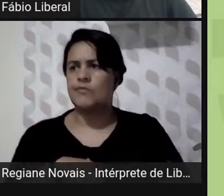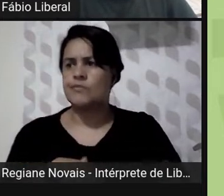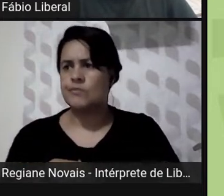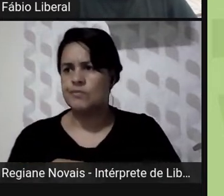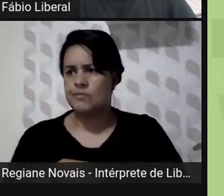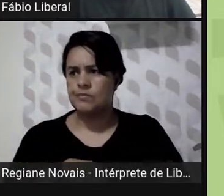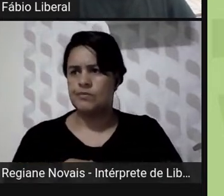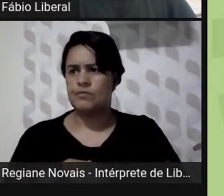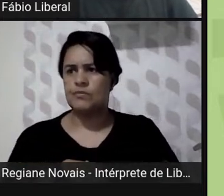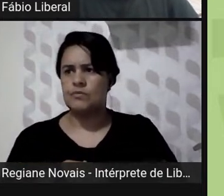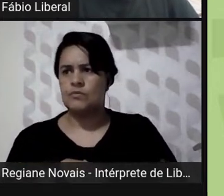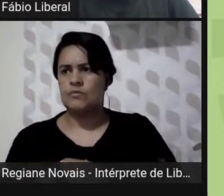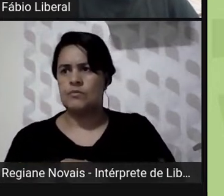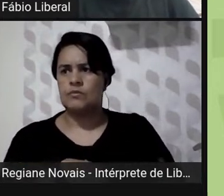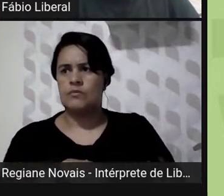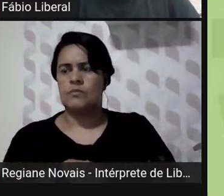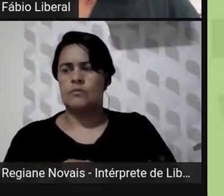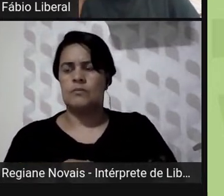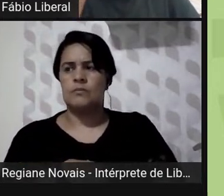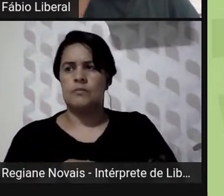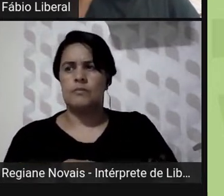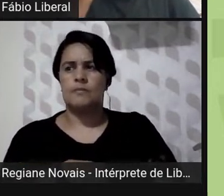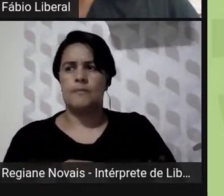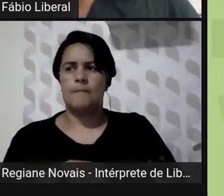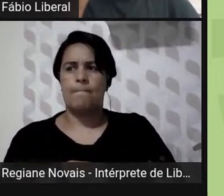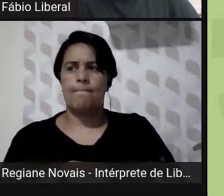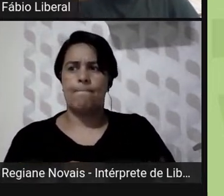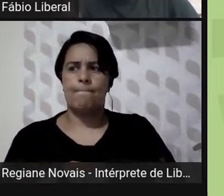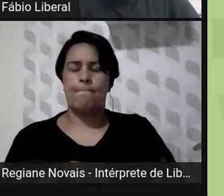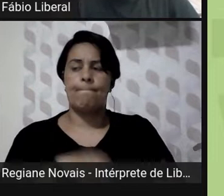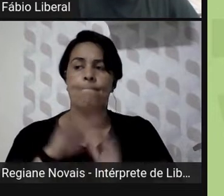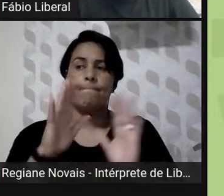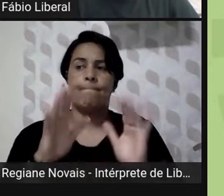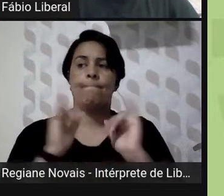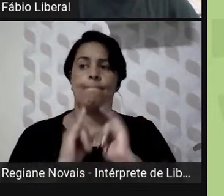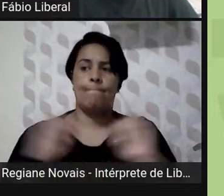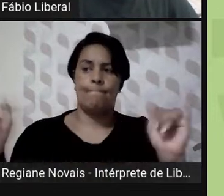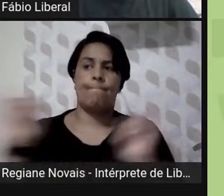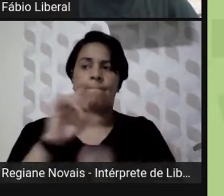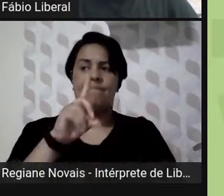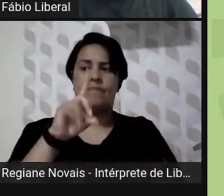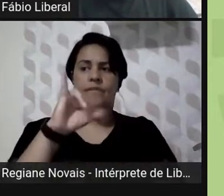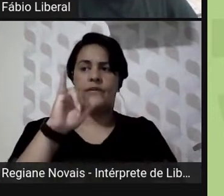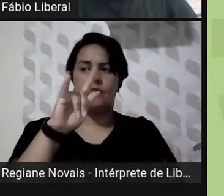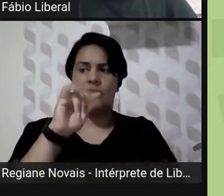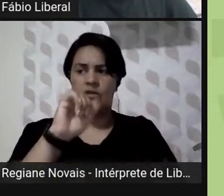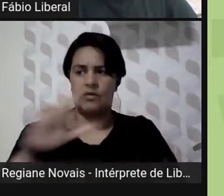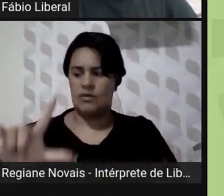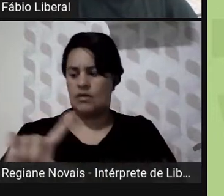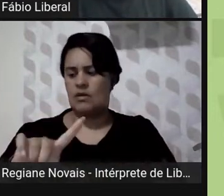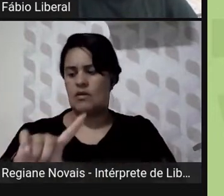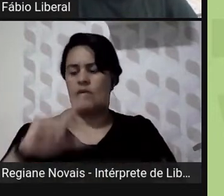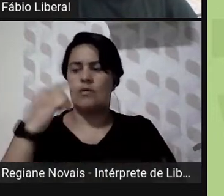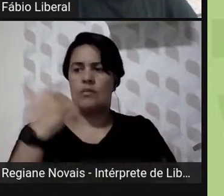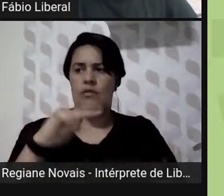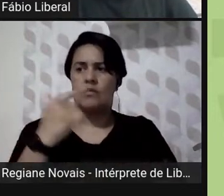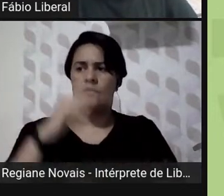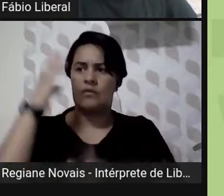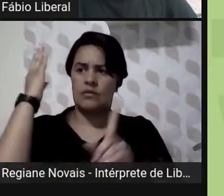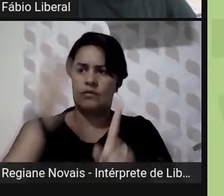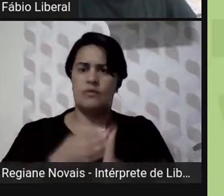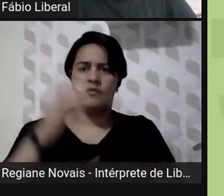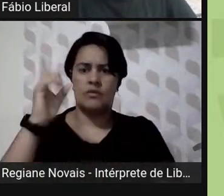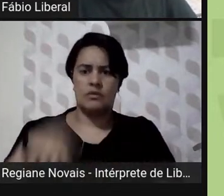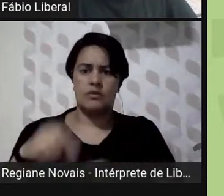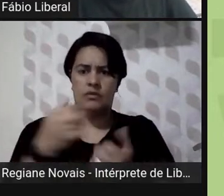acervo. O lançamento recente do arquivo digital ocorrido há poucos meses não envolve direto especificamente os anais, mas